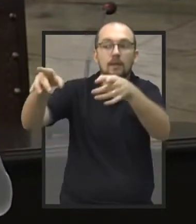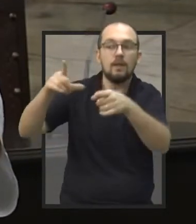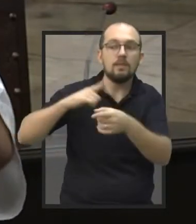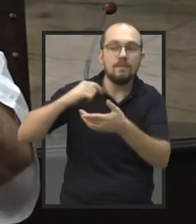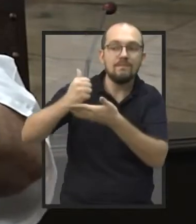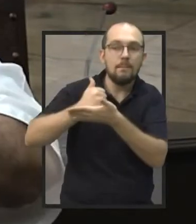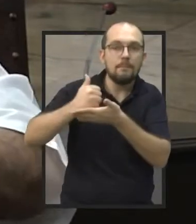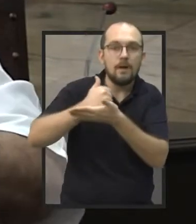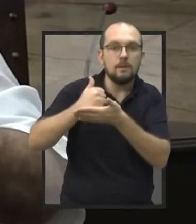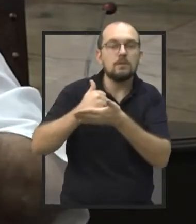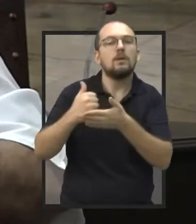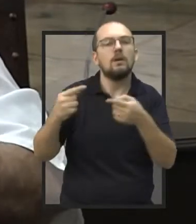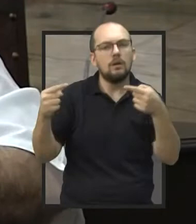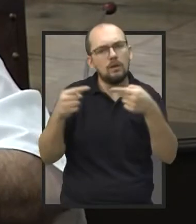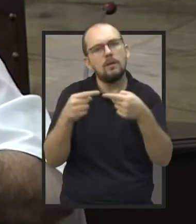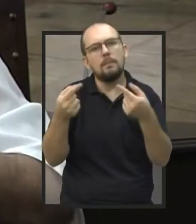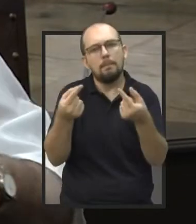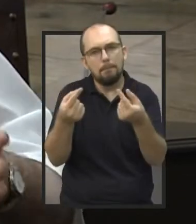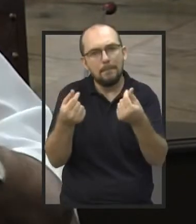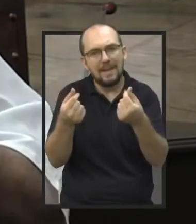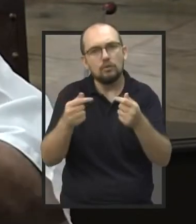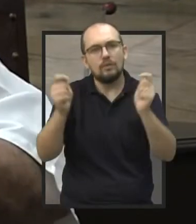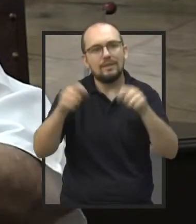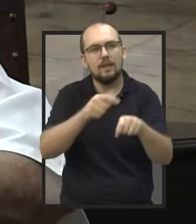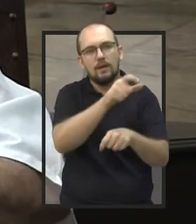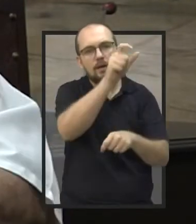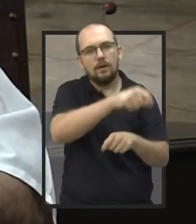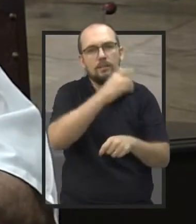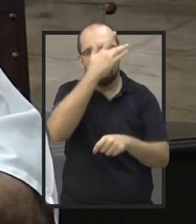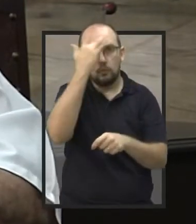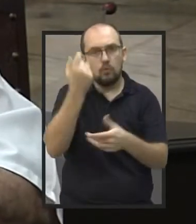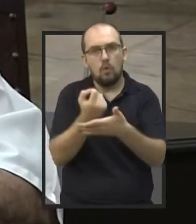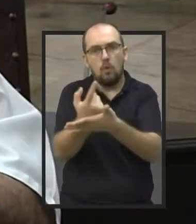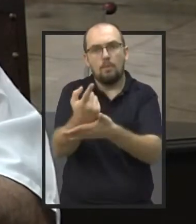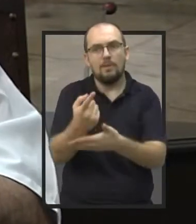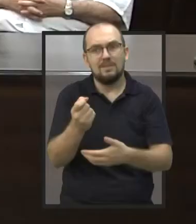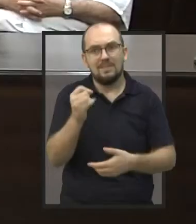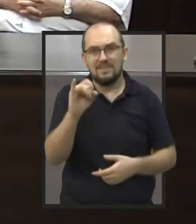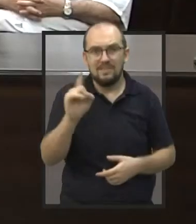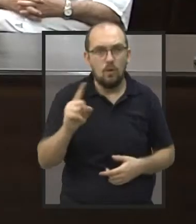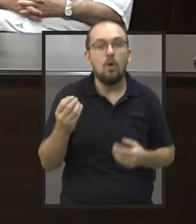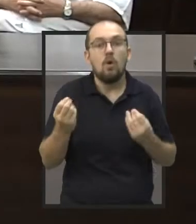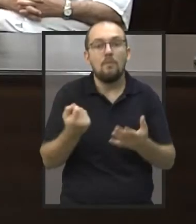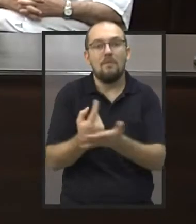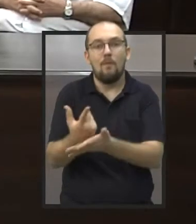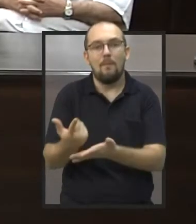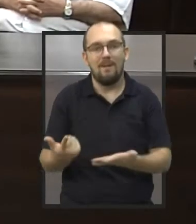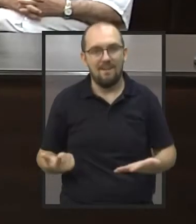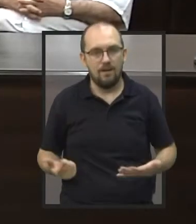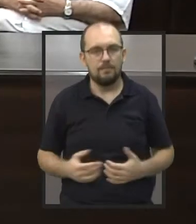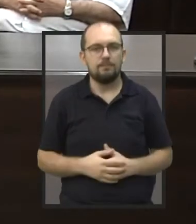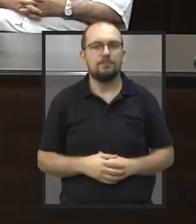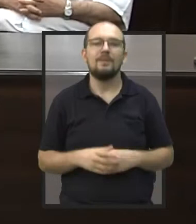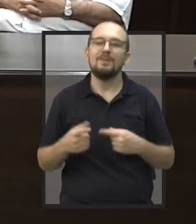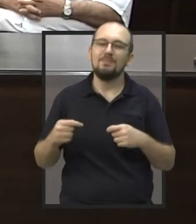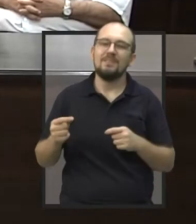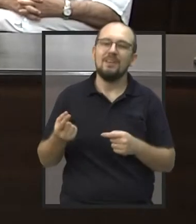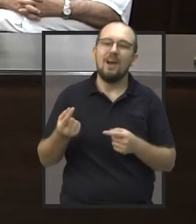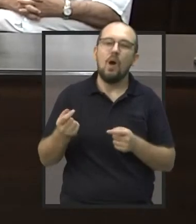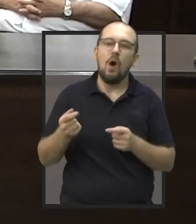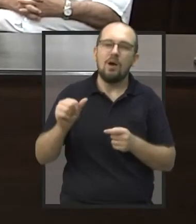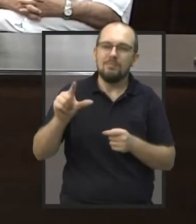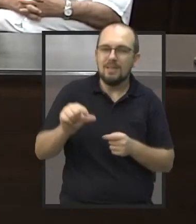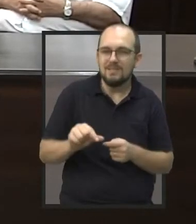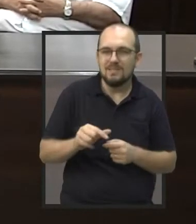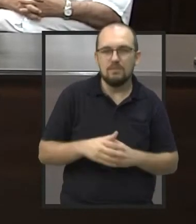mas que seja com preço compatível com a pessoa, possa comprar, porque senão fica difícil. É, tem que ser acessível. Vereador, a